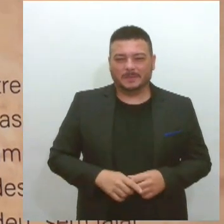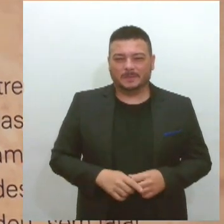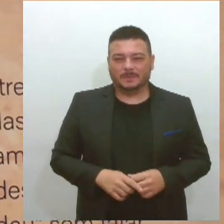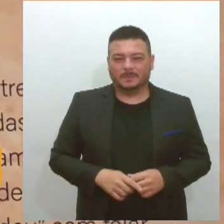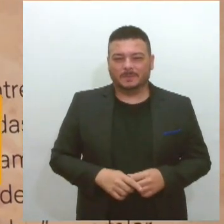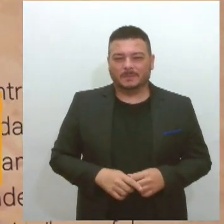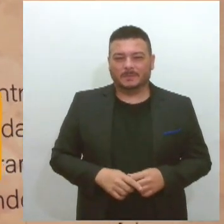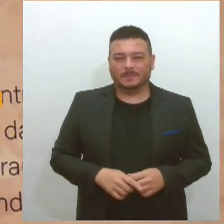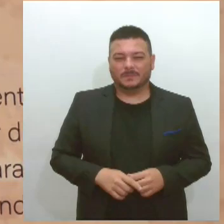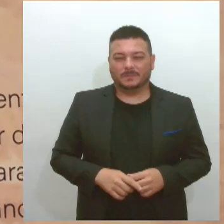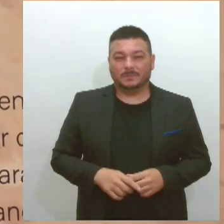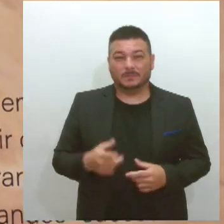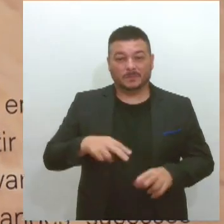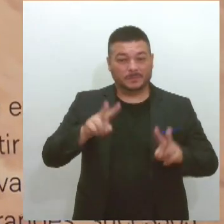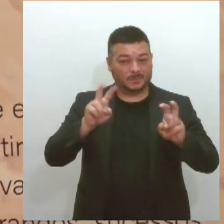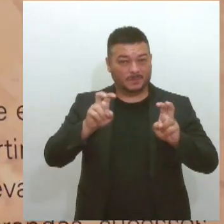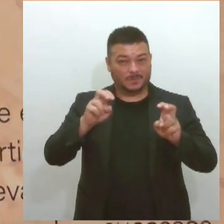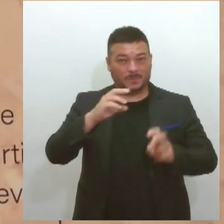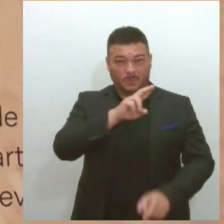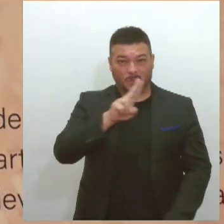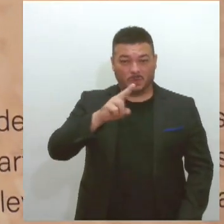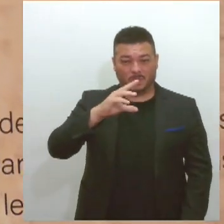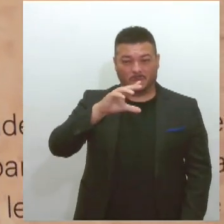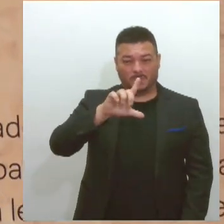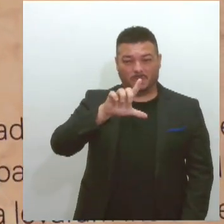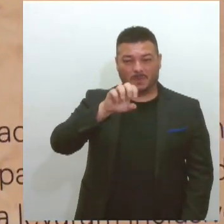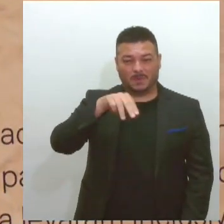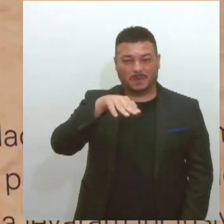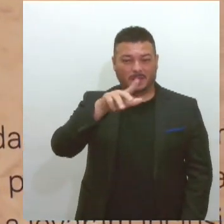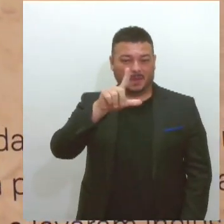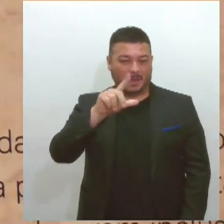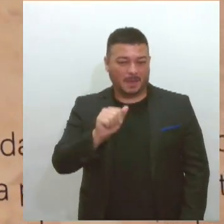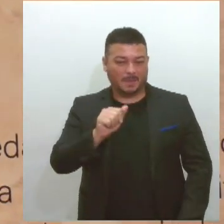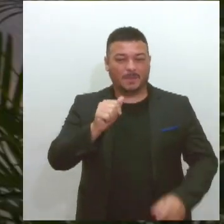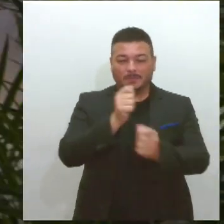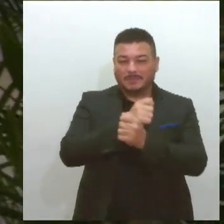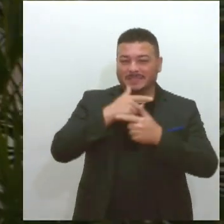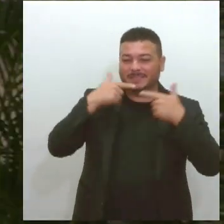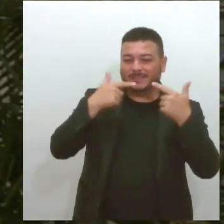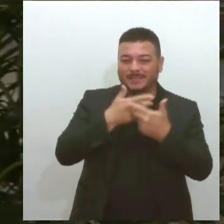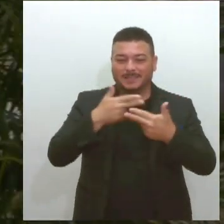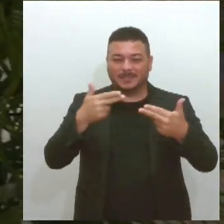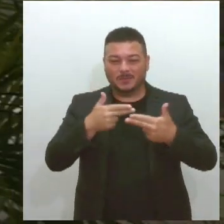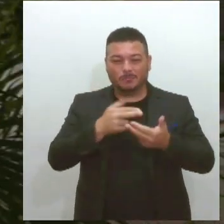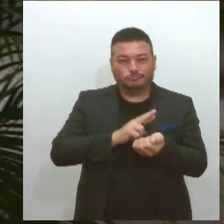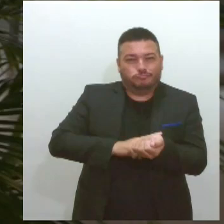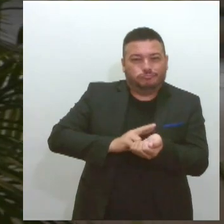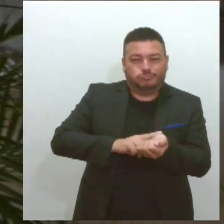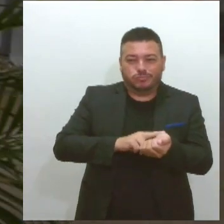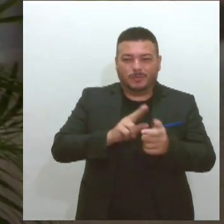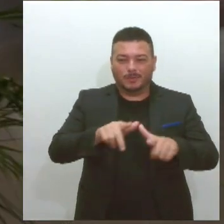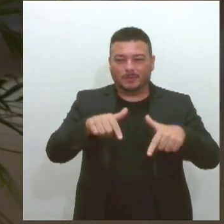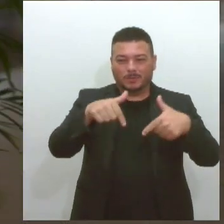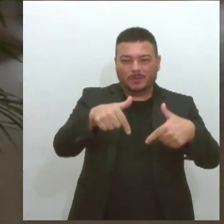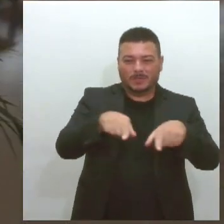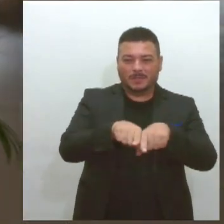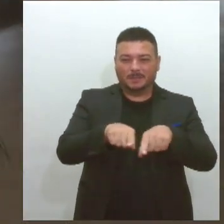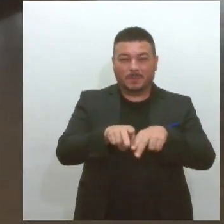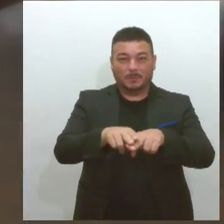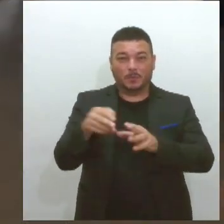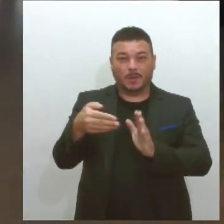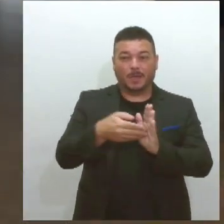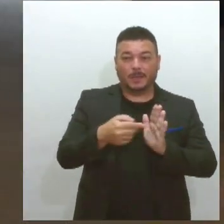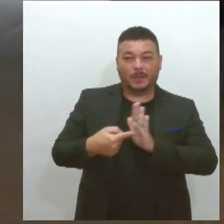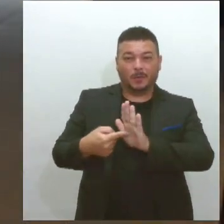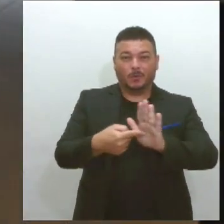Intitulada Clemilda, um reinado entre risos, ritmos e resistência, segue em exposição até o dia 30 deste mês